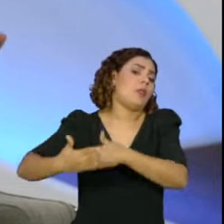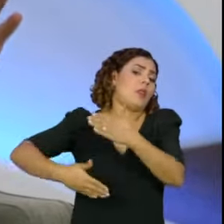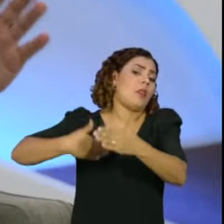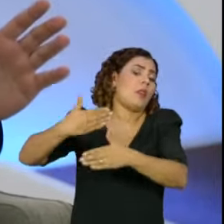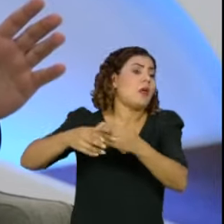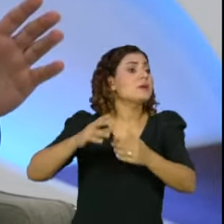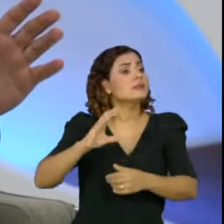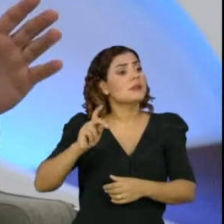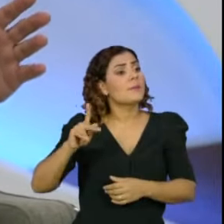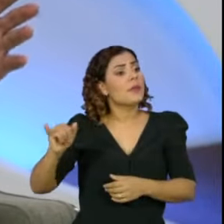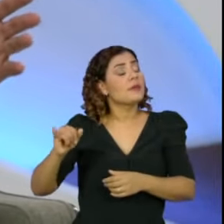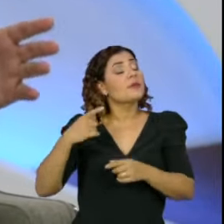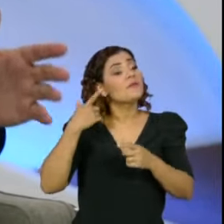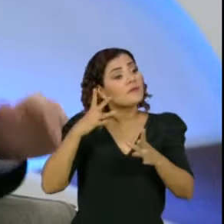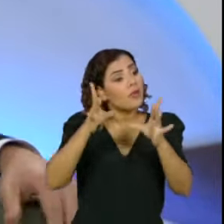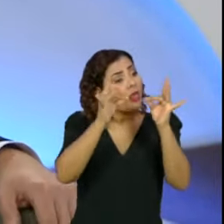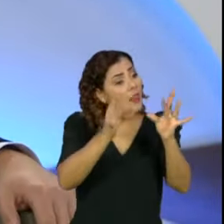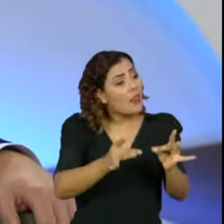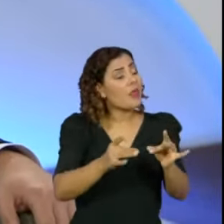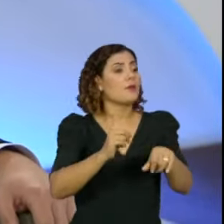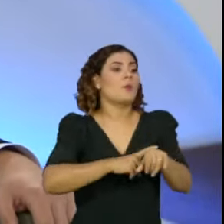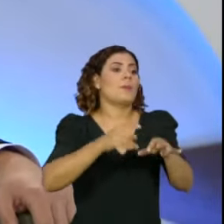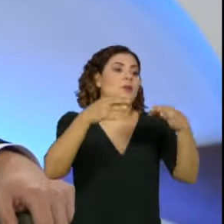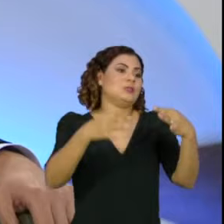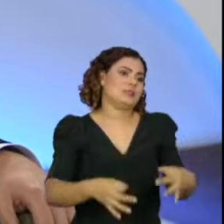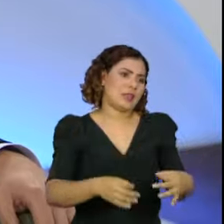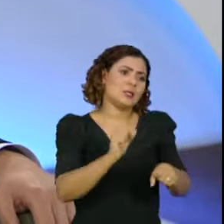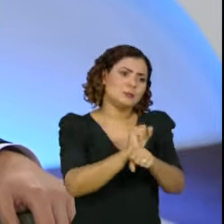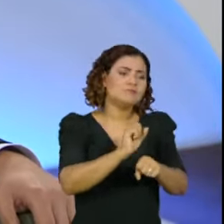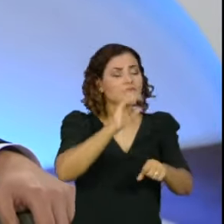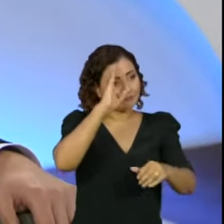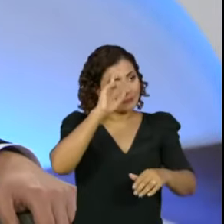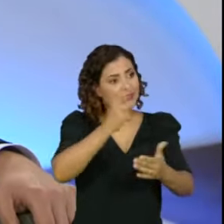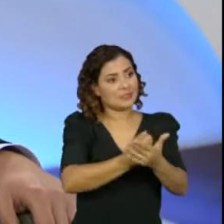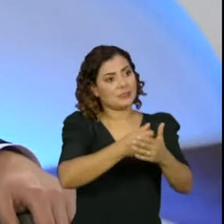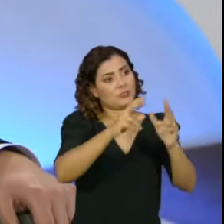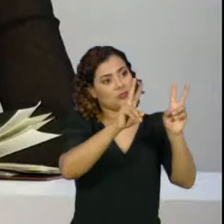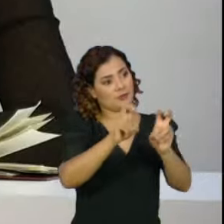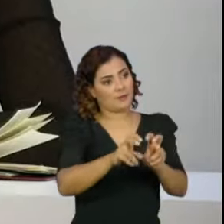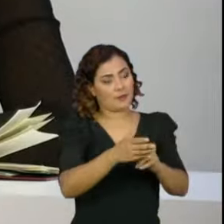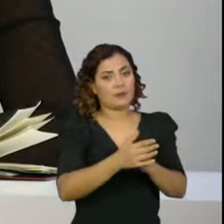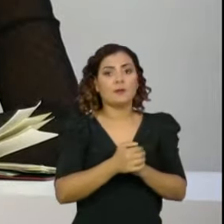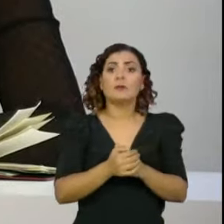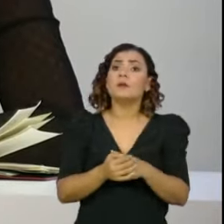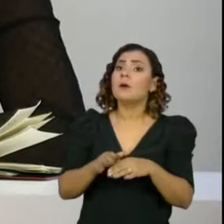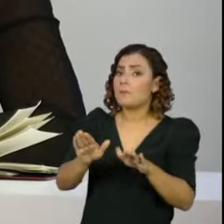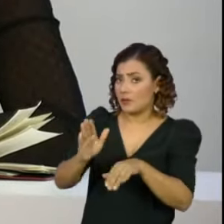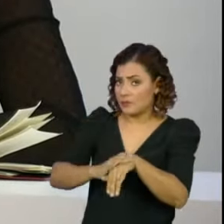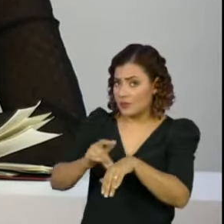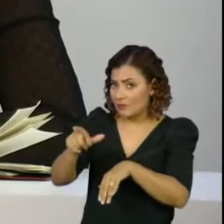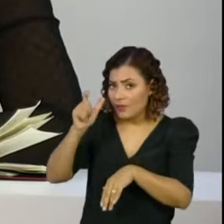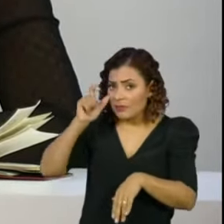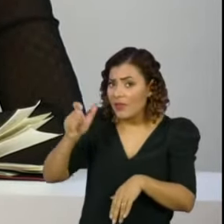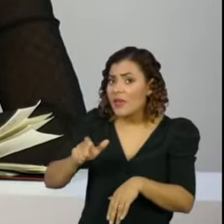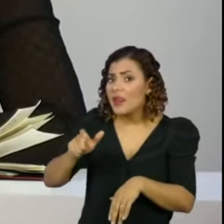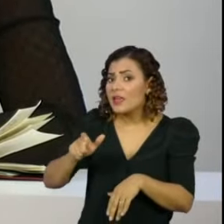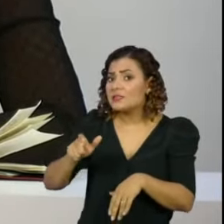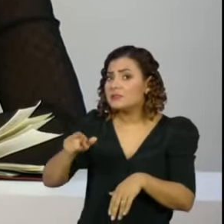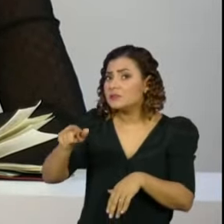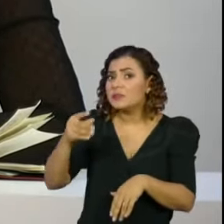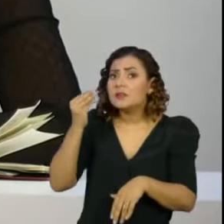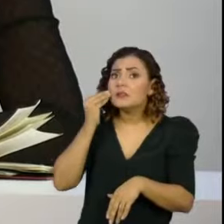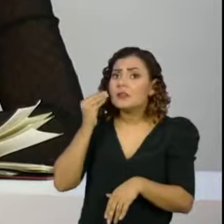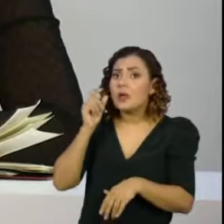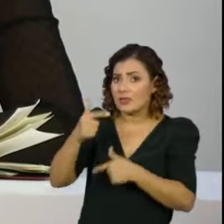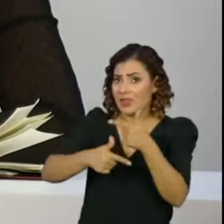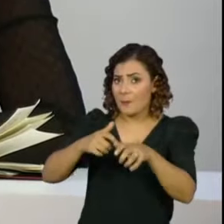à CPI o tamanho que ela precisa no momento certo, nós vamos decidir esse aspecto. Por falar nisso, o senhor tem alguma pretensão de adotar o trabalho